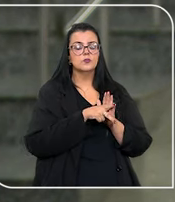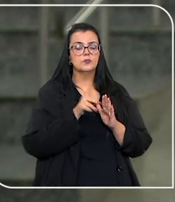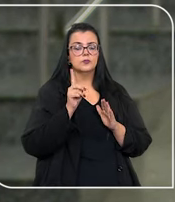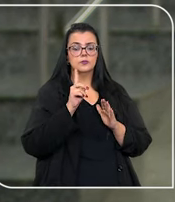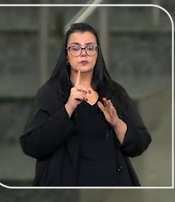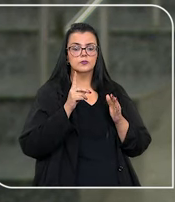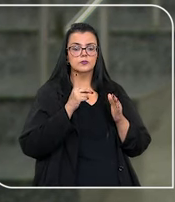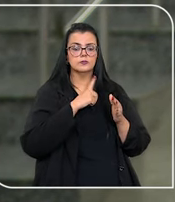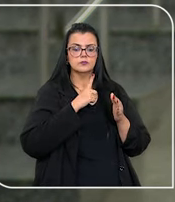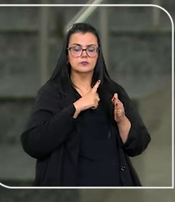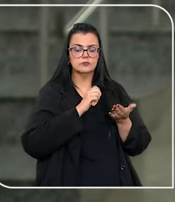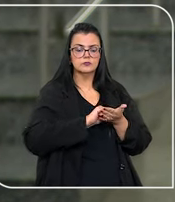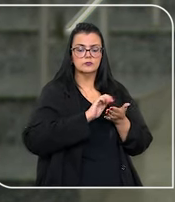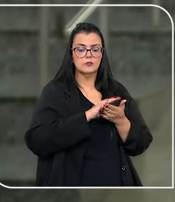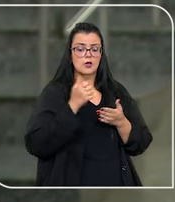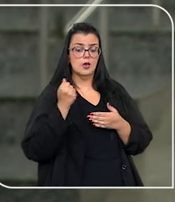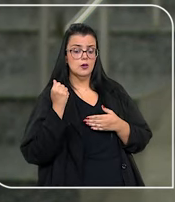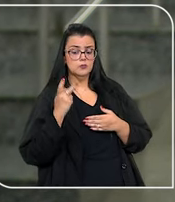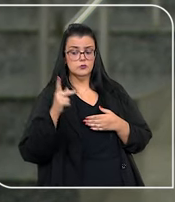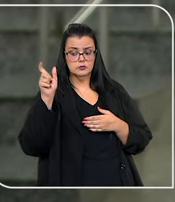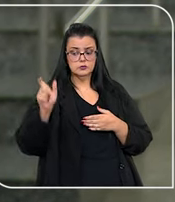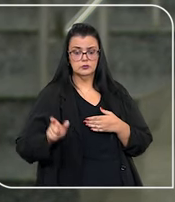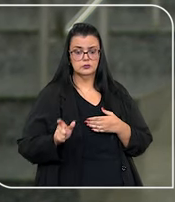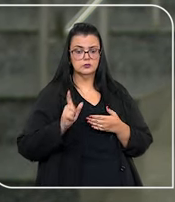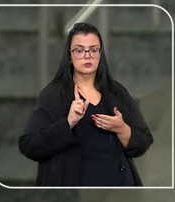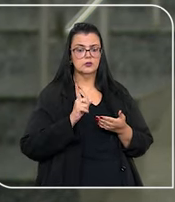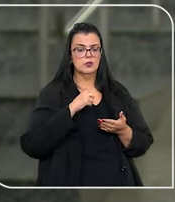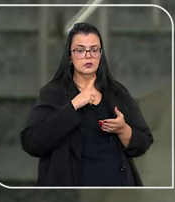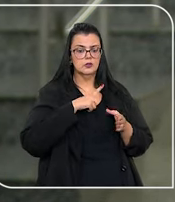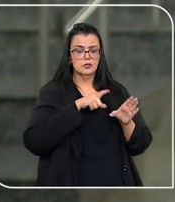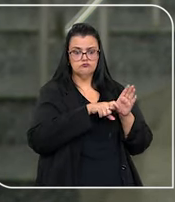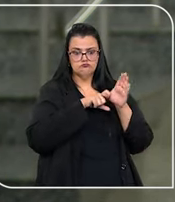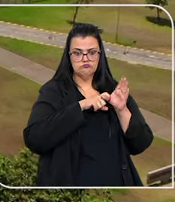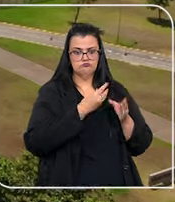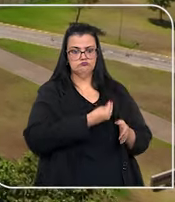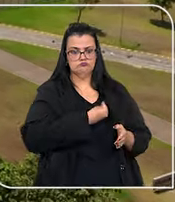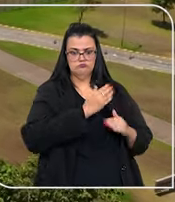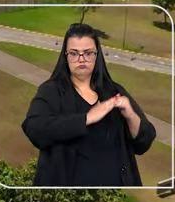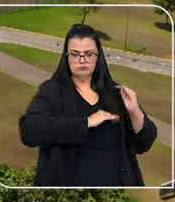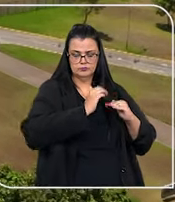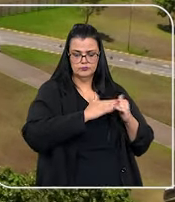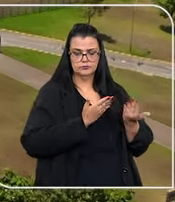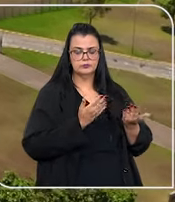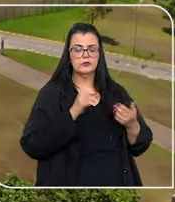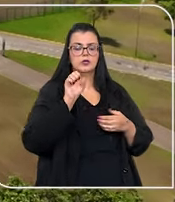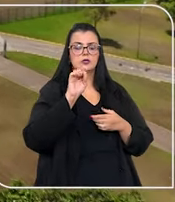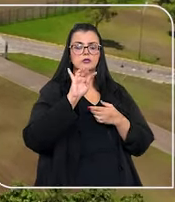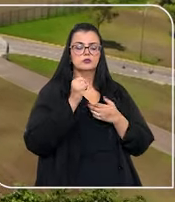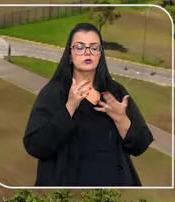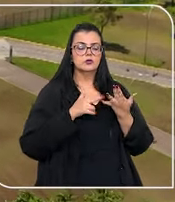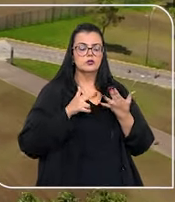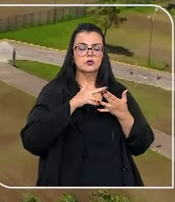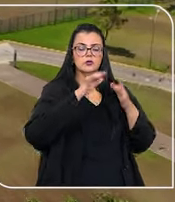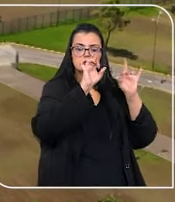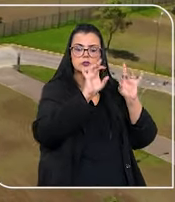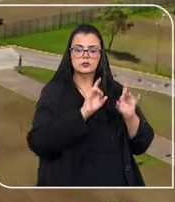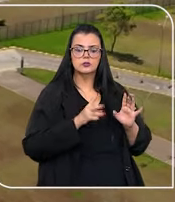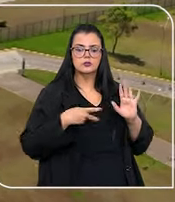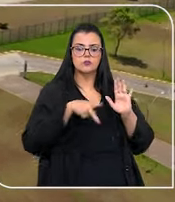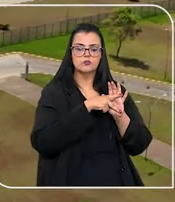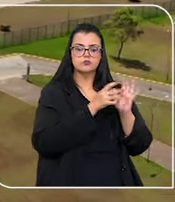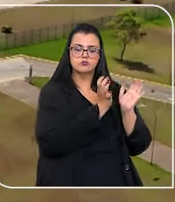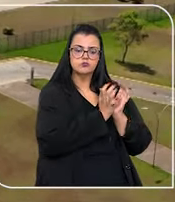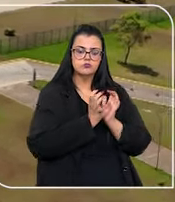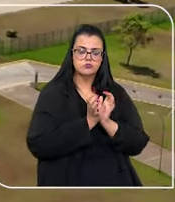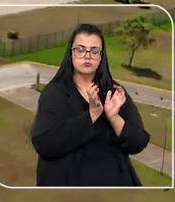fundamento de que a subsistência do aposentado seria comprometida. No STJ, o recurso especial da sociedade